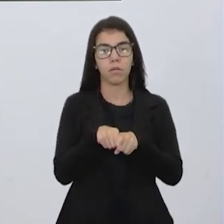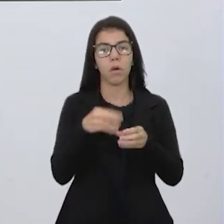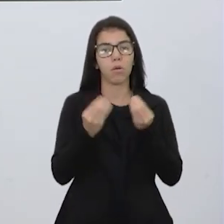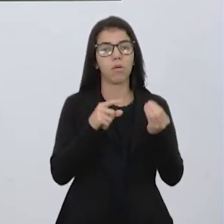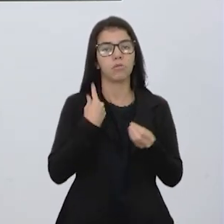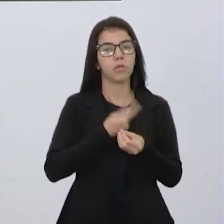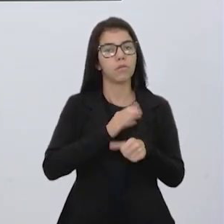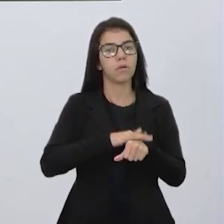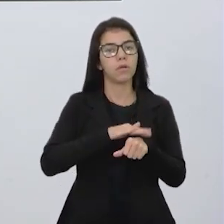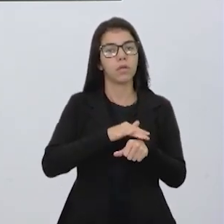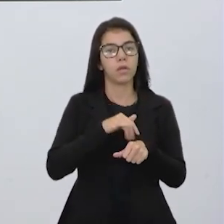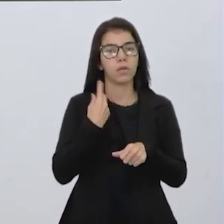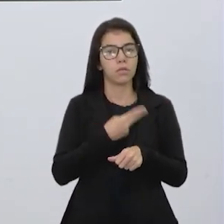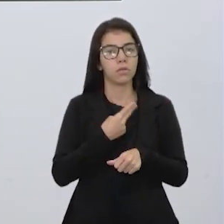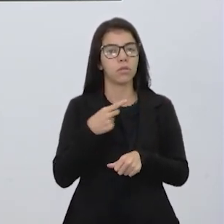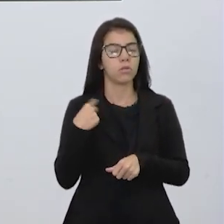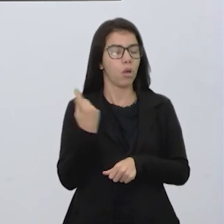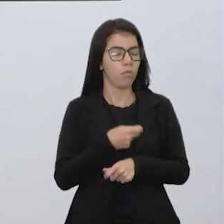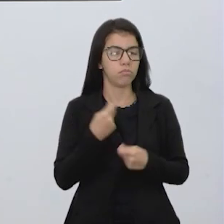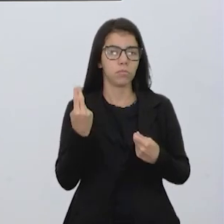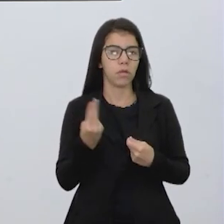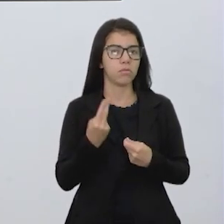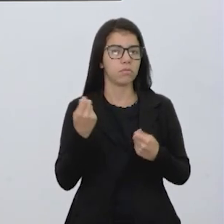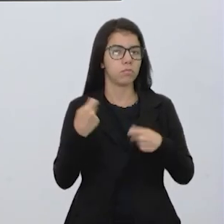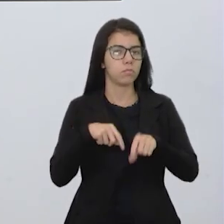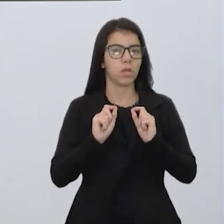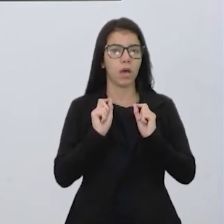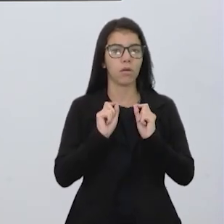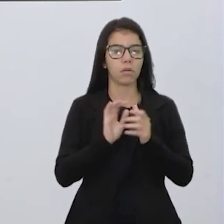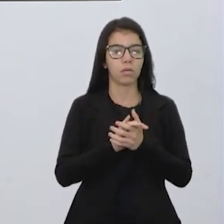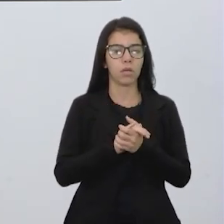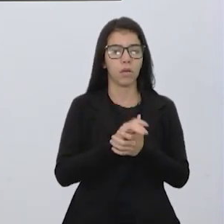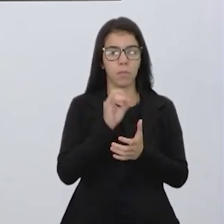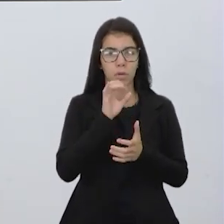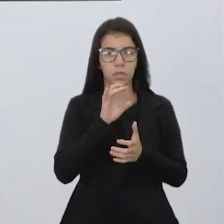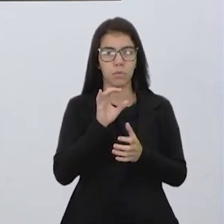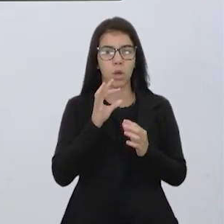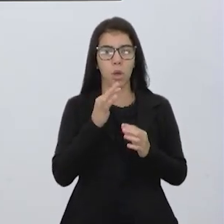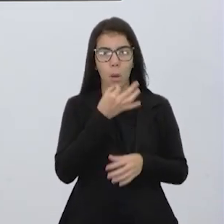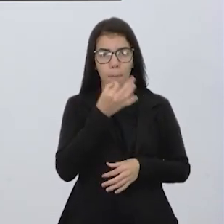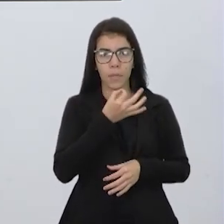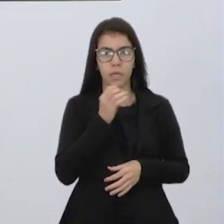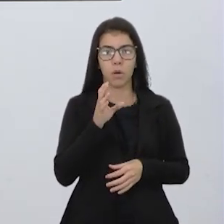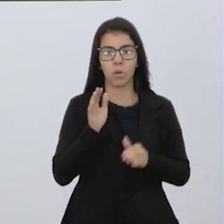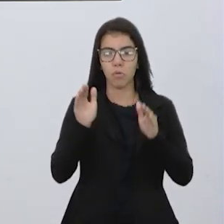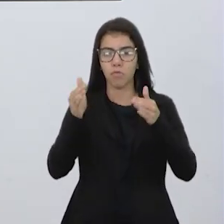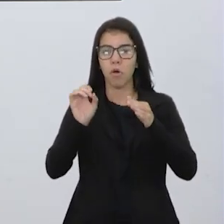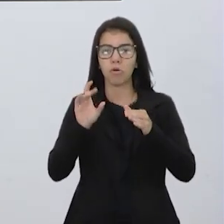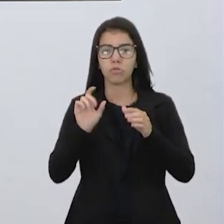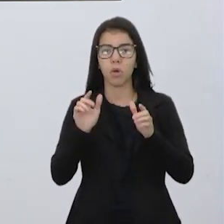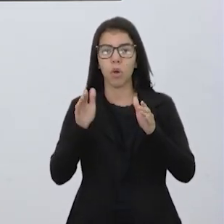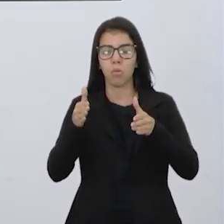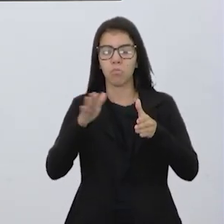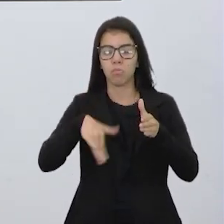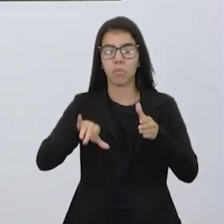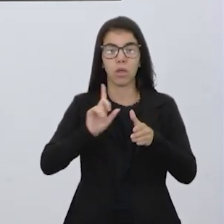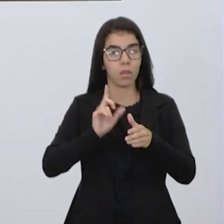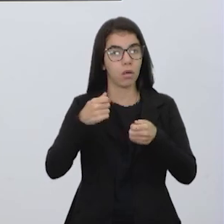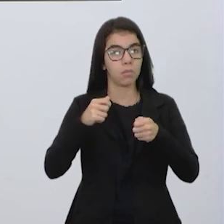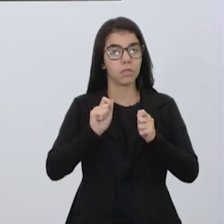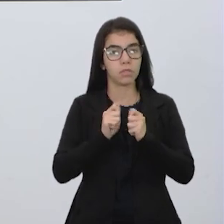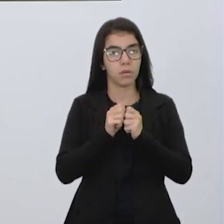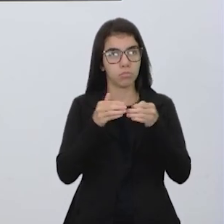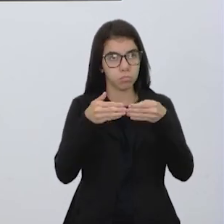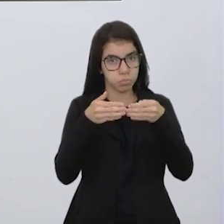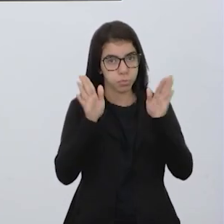fazer isso? A gente não pode olhar apenas de uma perspectiva, o que eu acho bem bacana... Vou até voltar aqui,